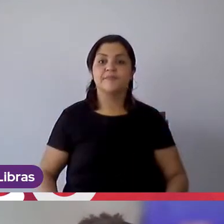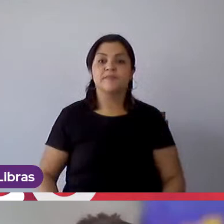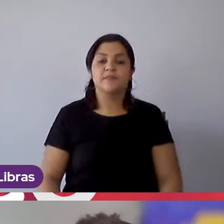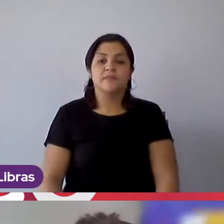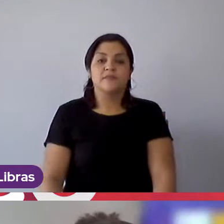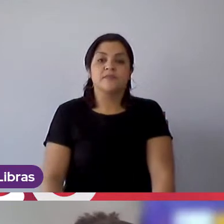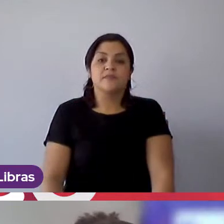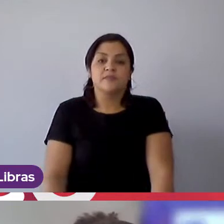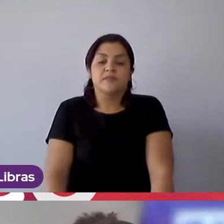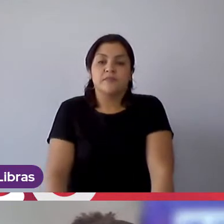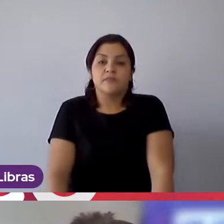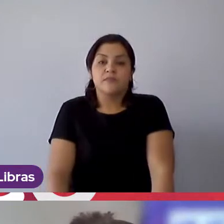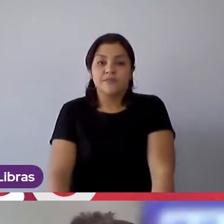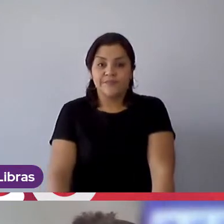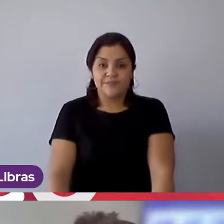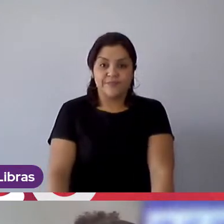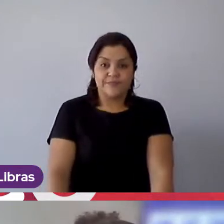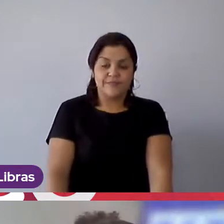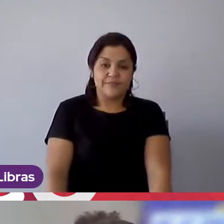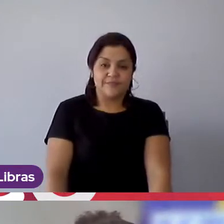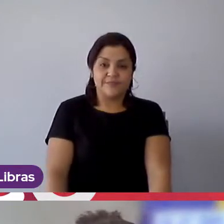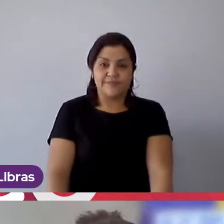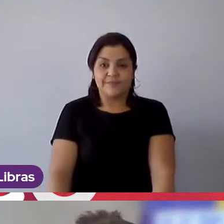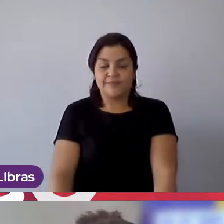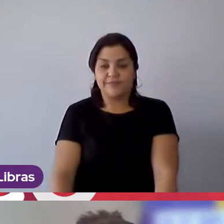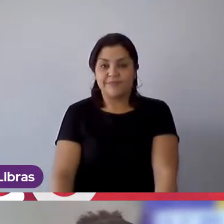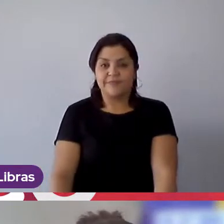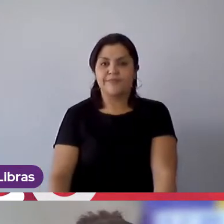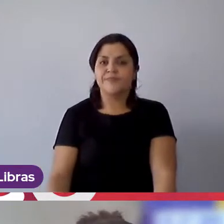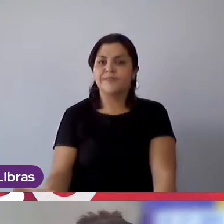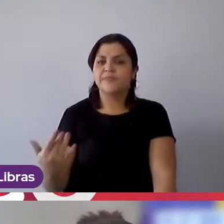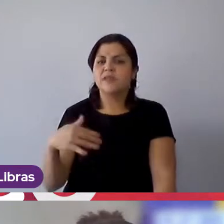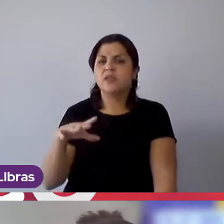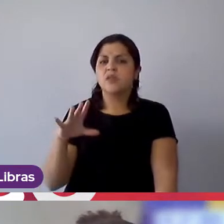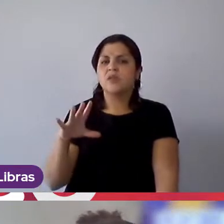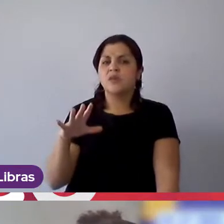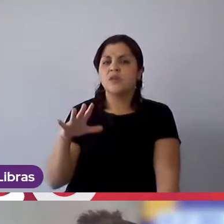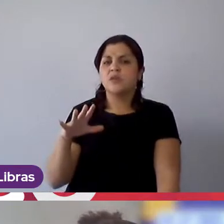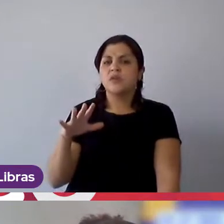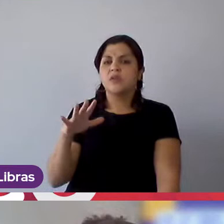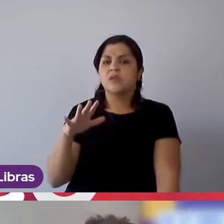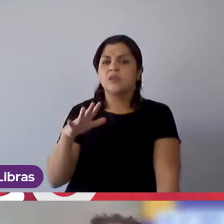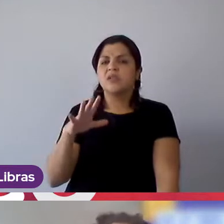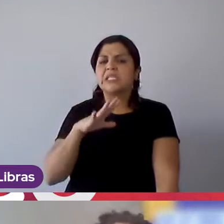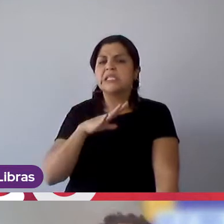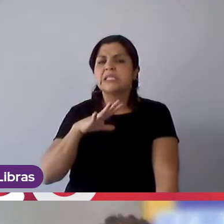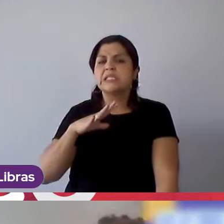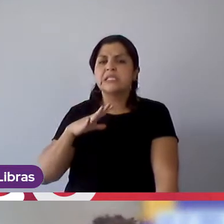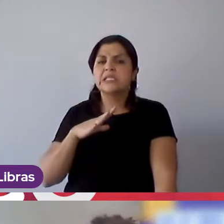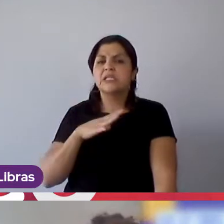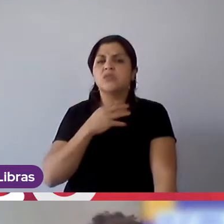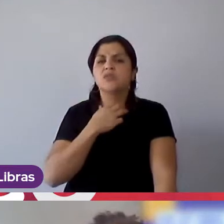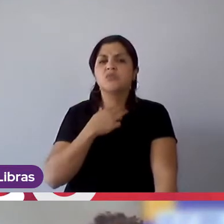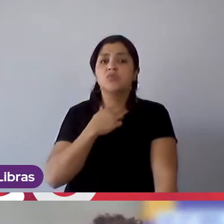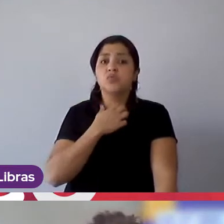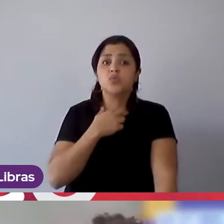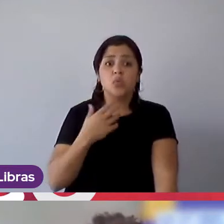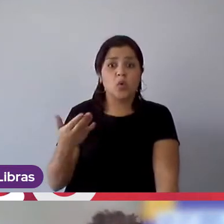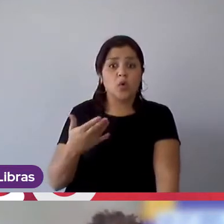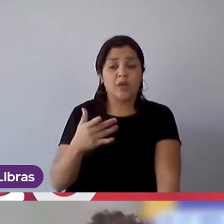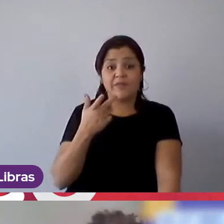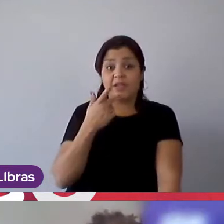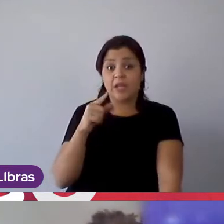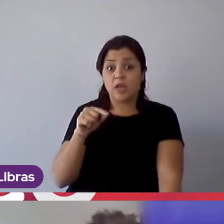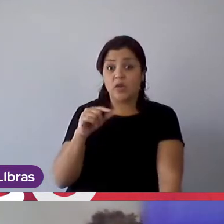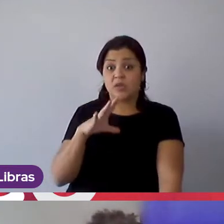aí tem mais uma perguntinha em que cidades tem oportunidade de estágio então acho que esse é o momento que eu aproveito para